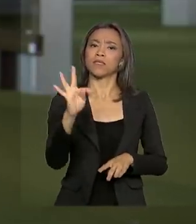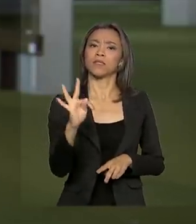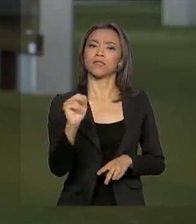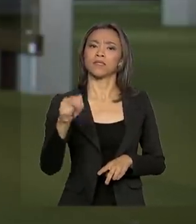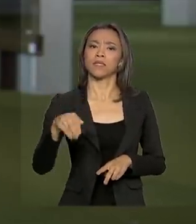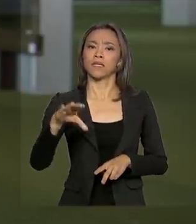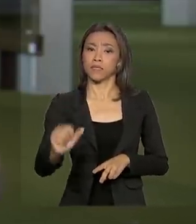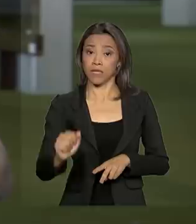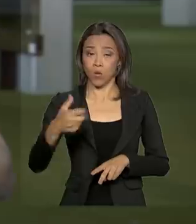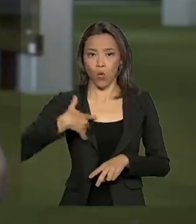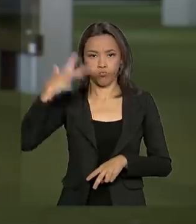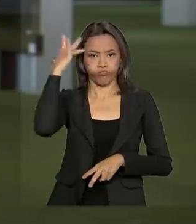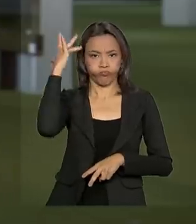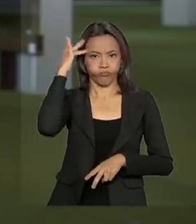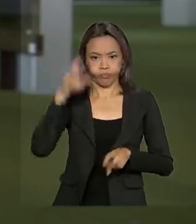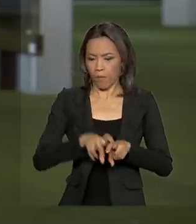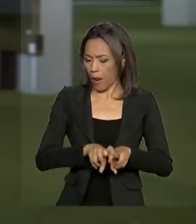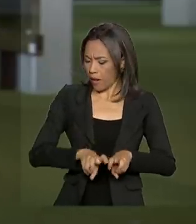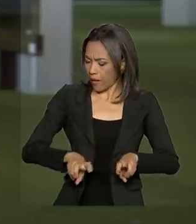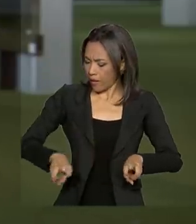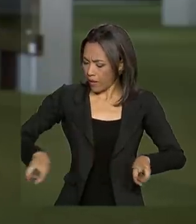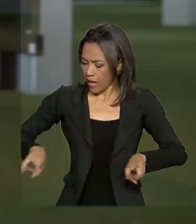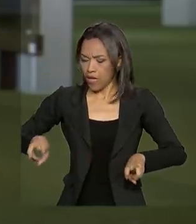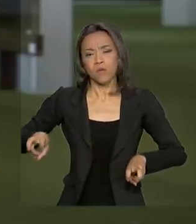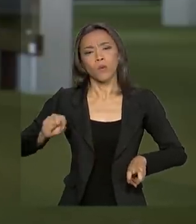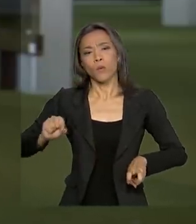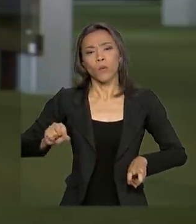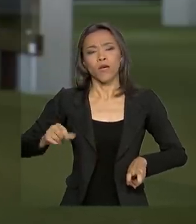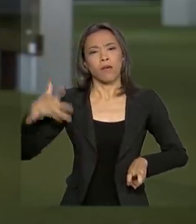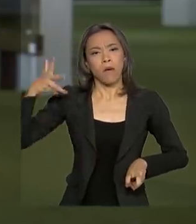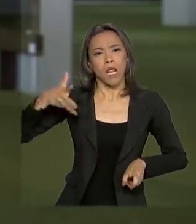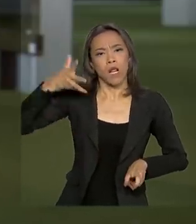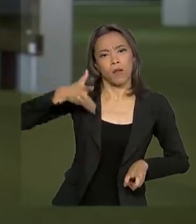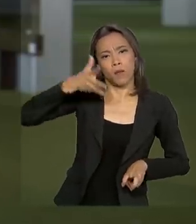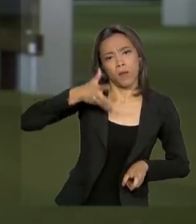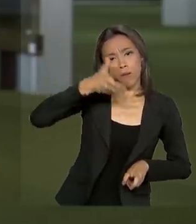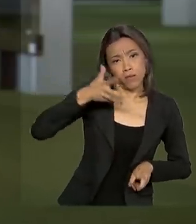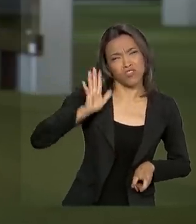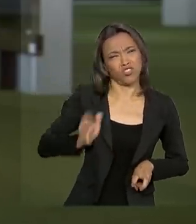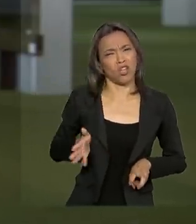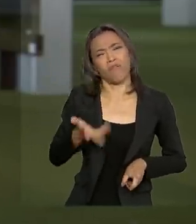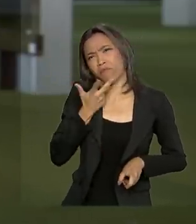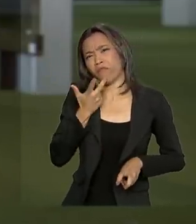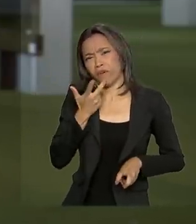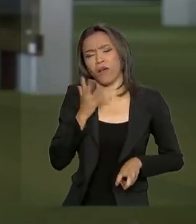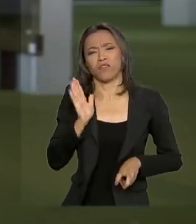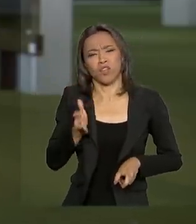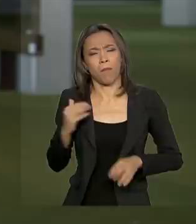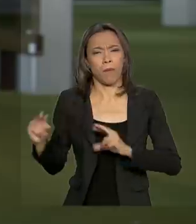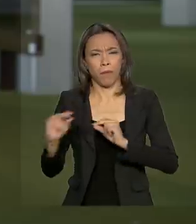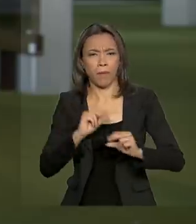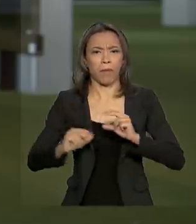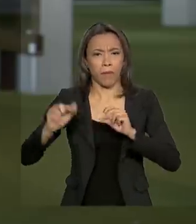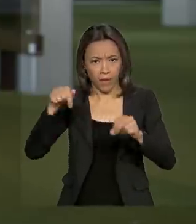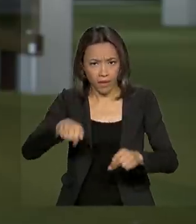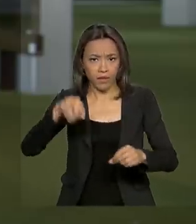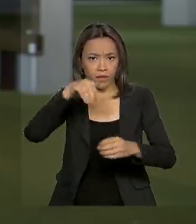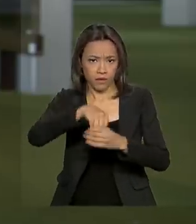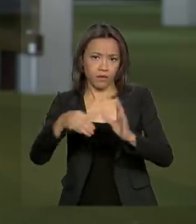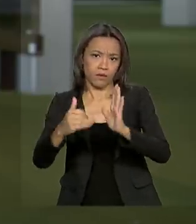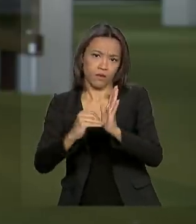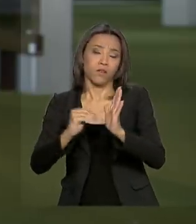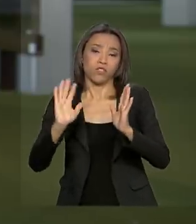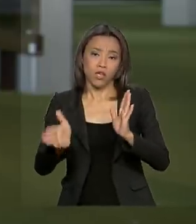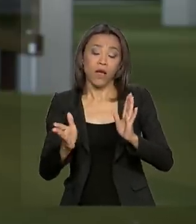e também especialistas. A ideia é debater esse assunto que já tramita aqui no Congresso. Inicialmente, o ministro tinha ajudado ali os